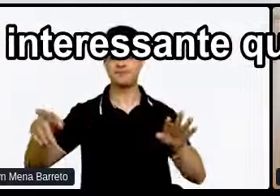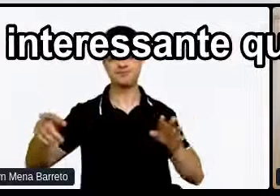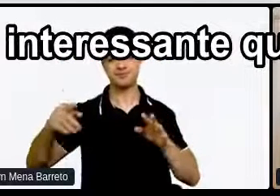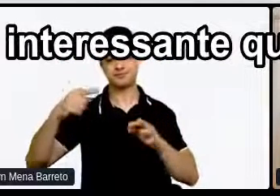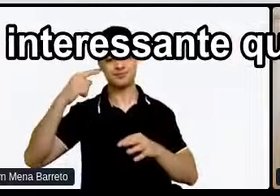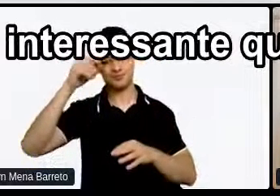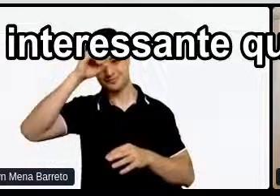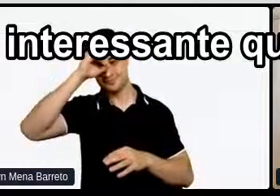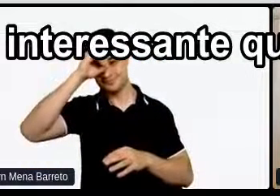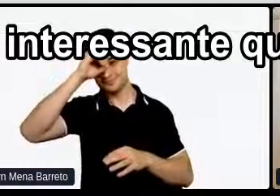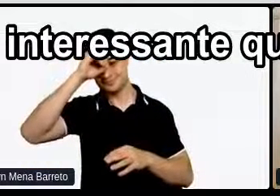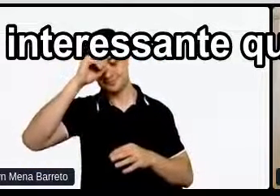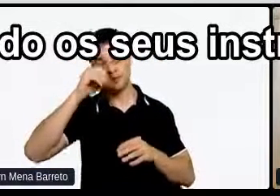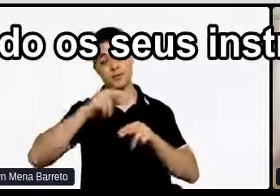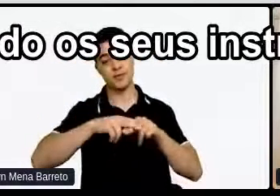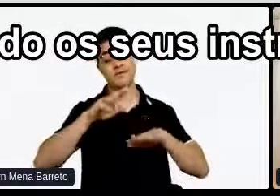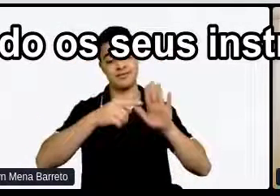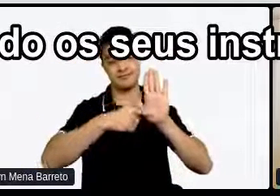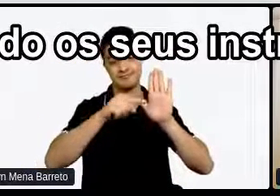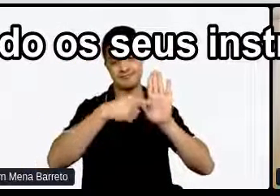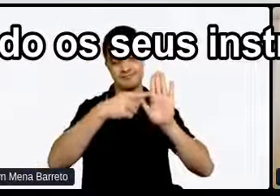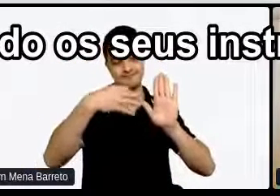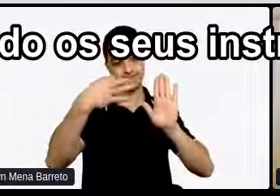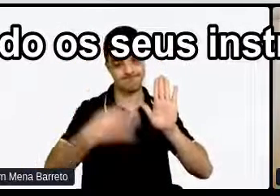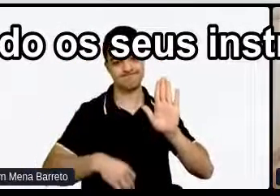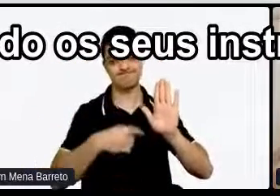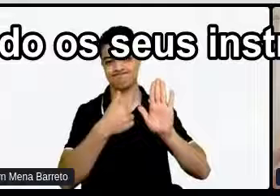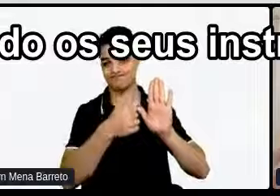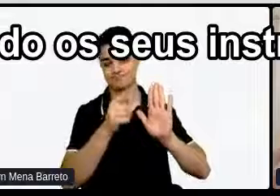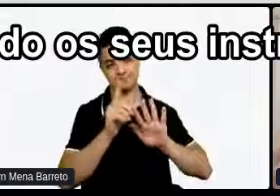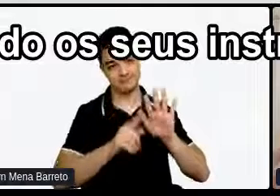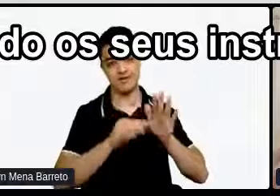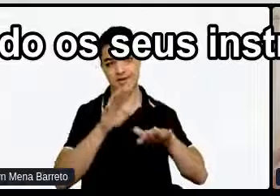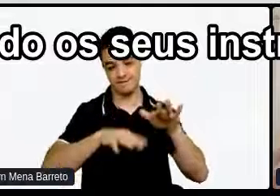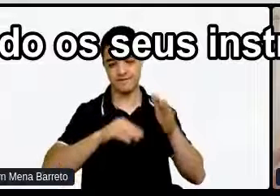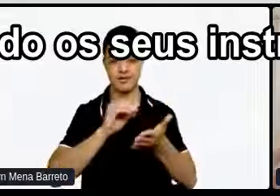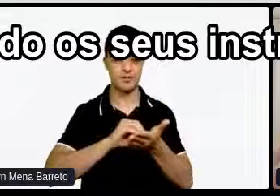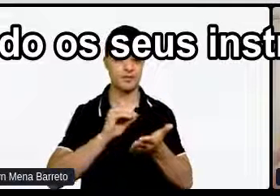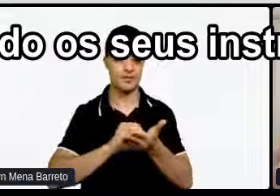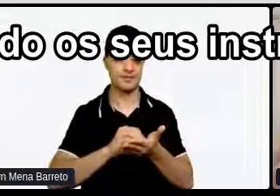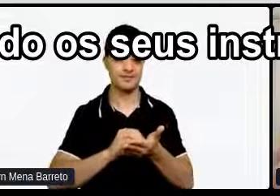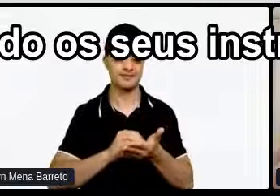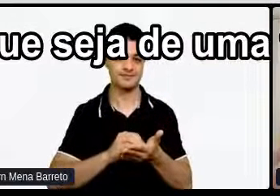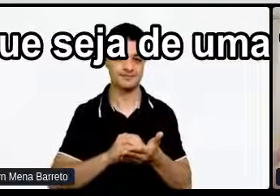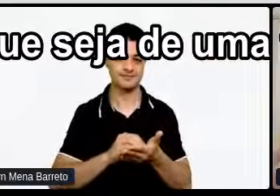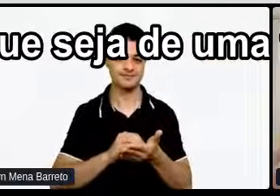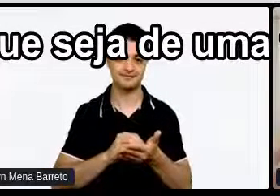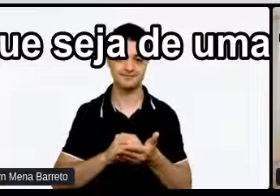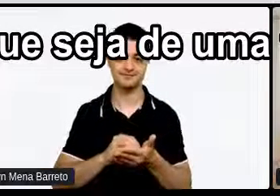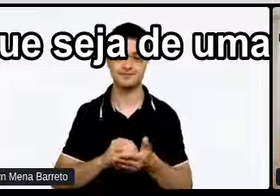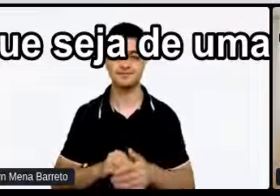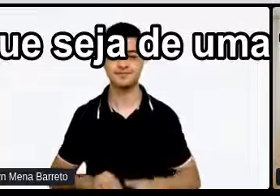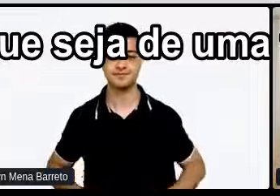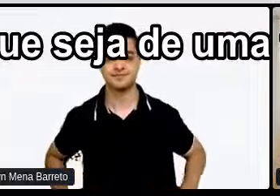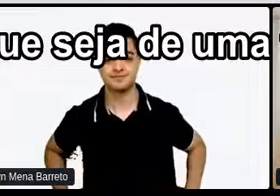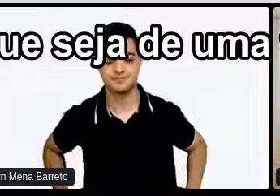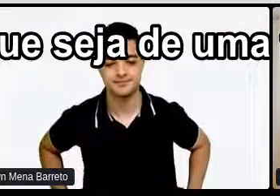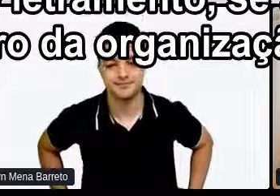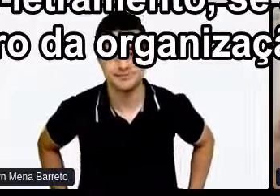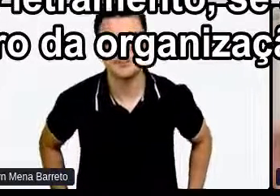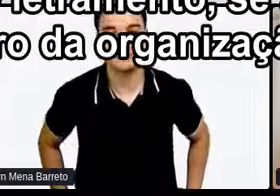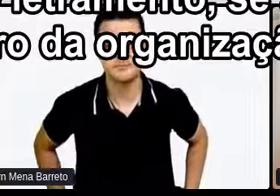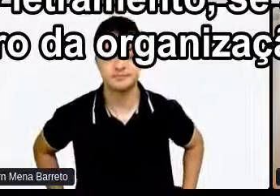E se torna interessante Que a própria organização Ela vai criando Os seus instrumentos Para captar isso Nem que seja De uma forma mais sensível